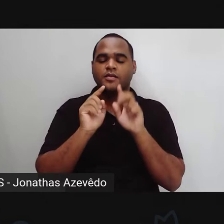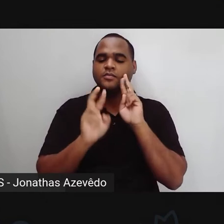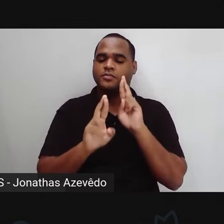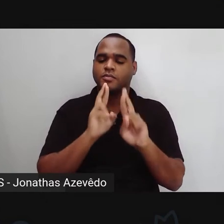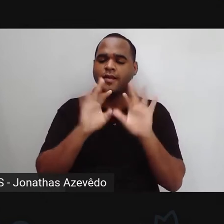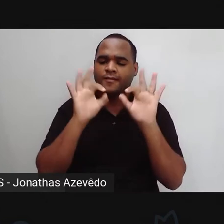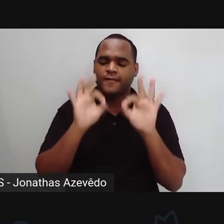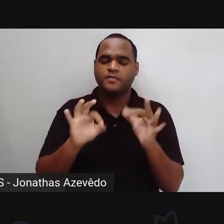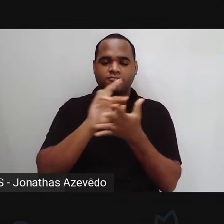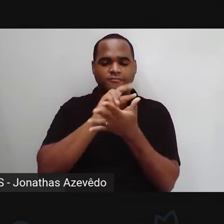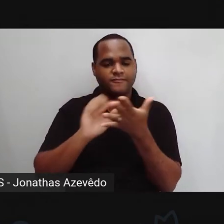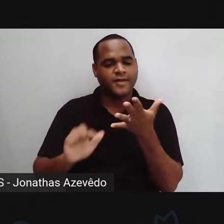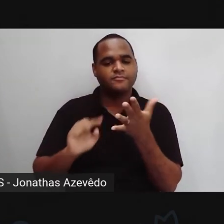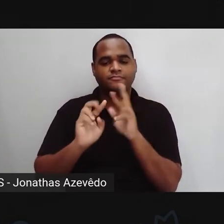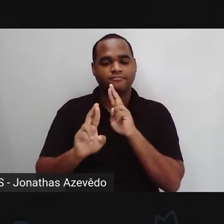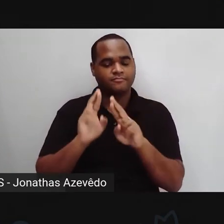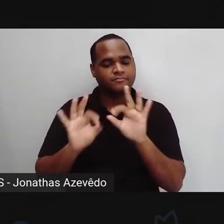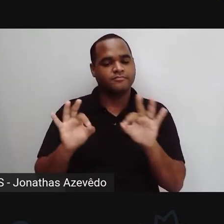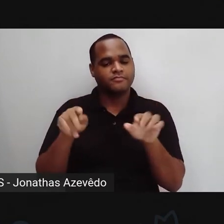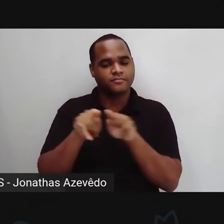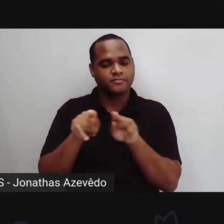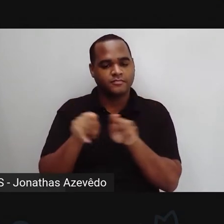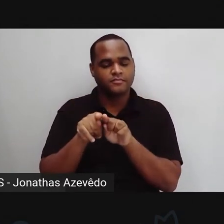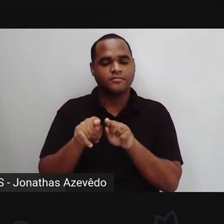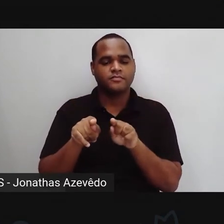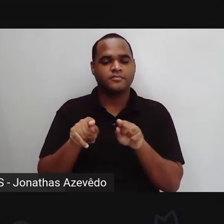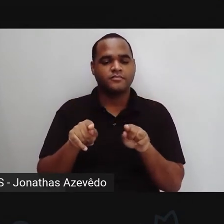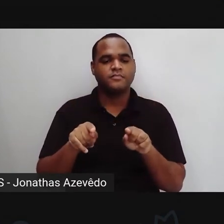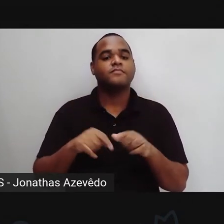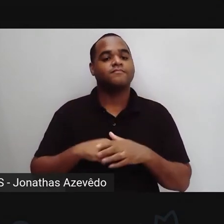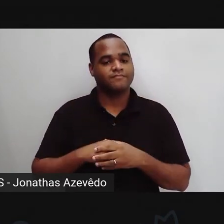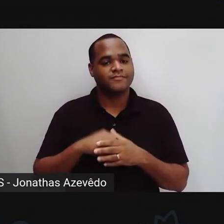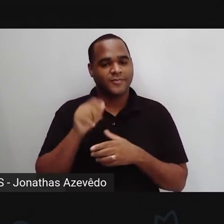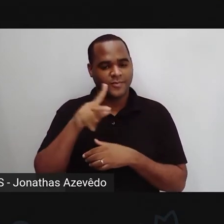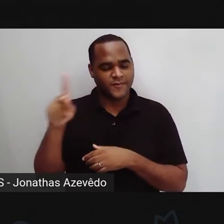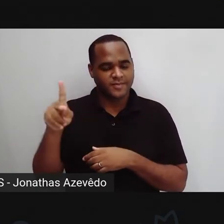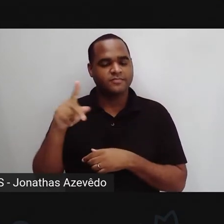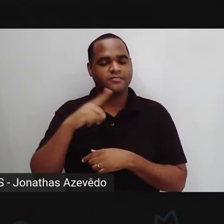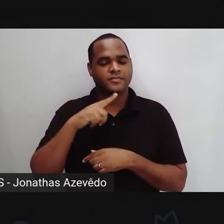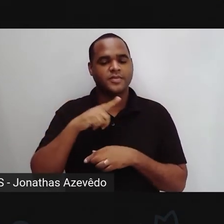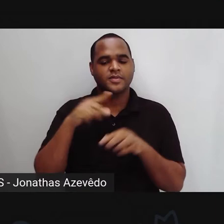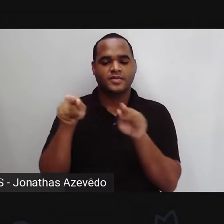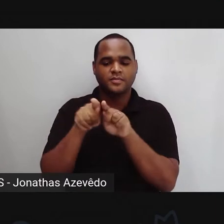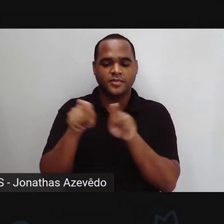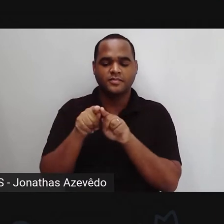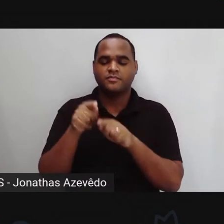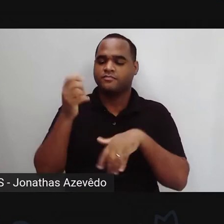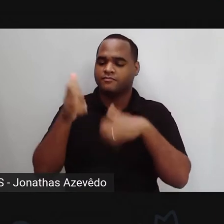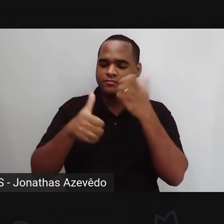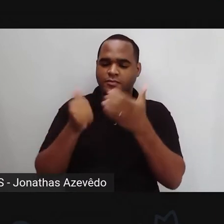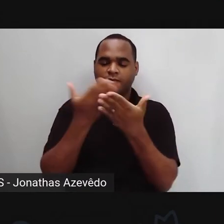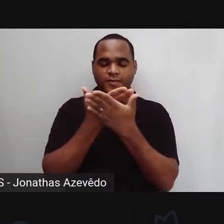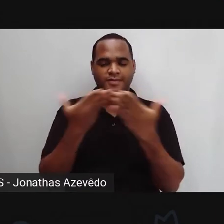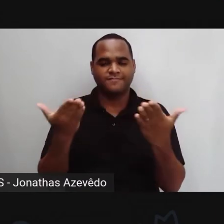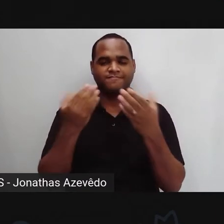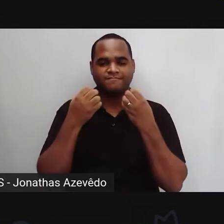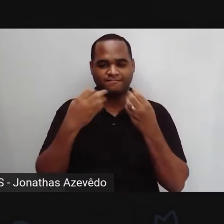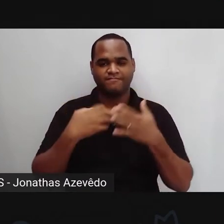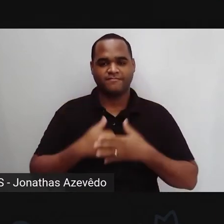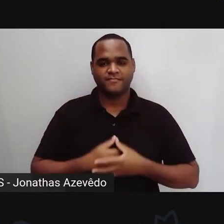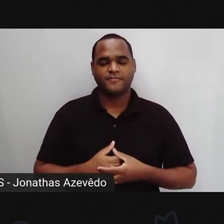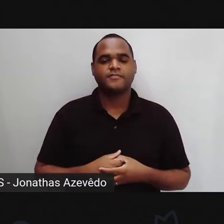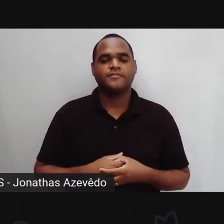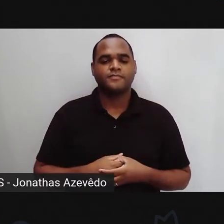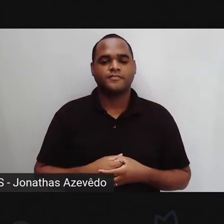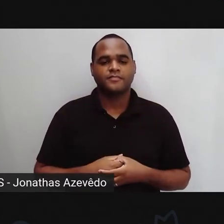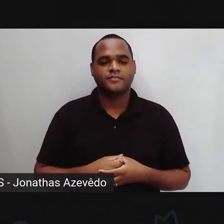que são programadas por seu professor, por sua professora, especialmente para você. Vamos lá saber sobre o